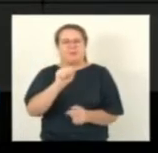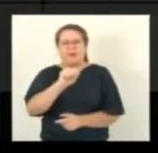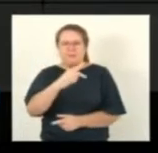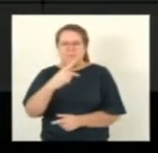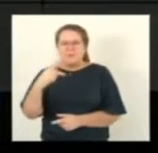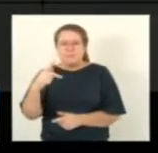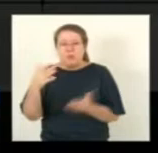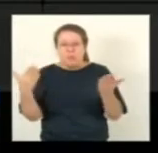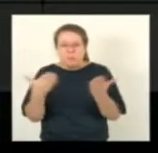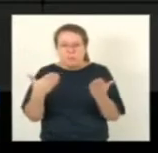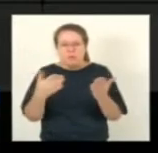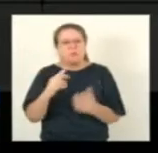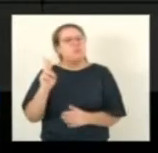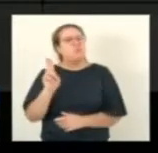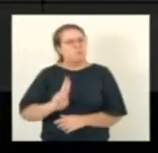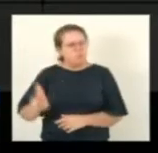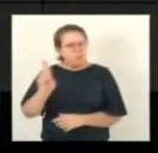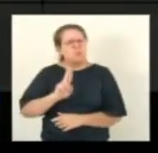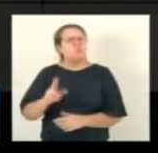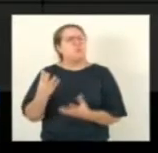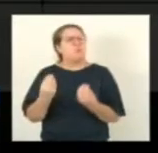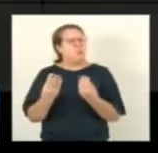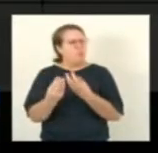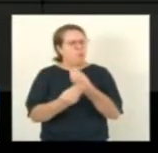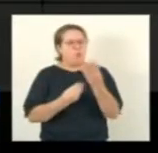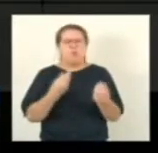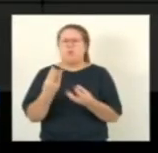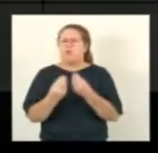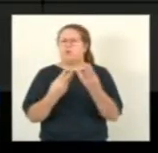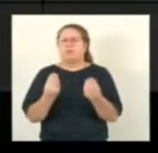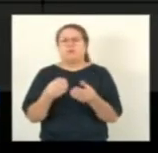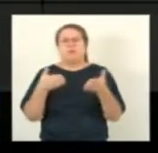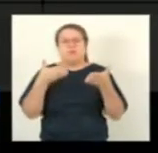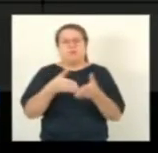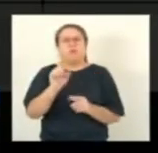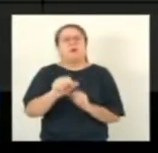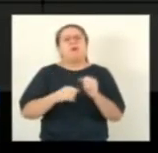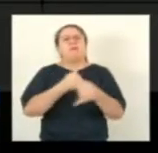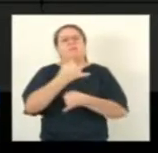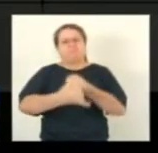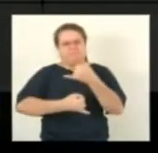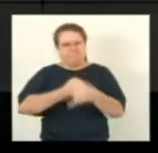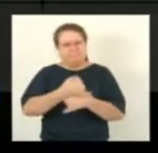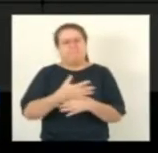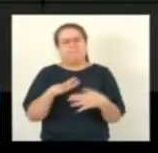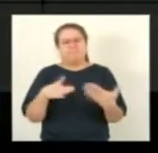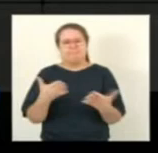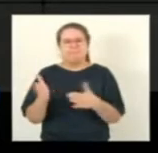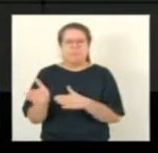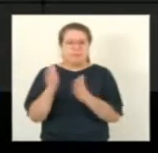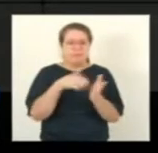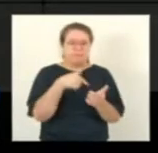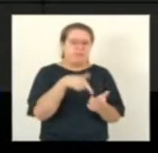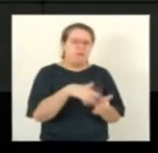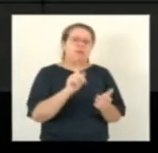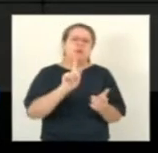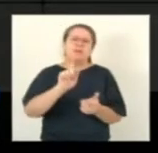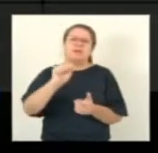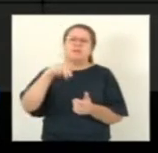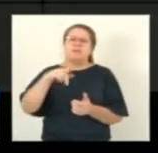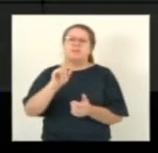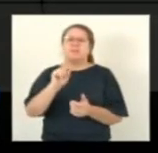digital tudo tem que se voltar para a internet realmente então voltando aqui para o deputado Gandini a matéria